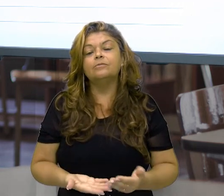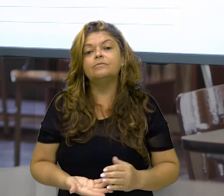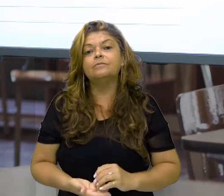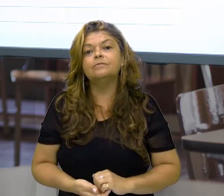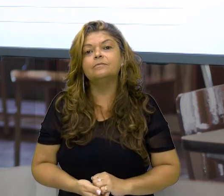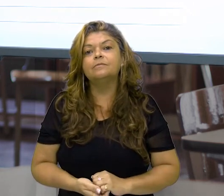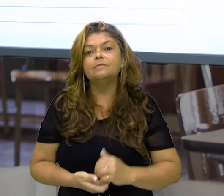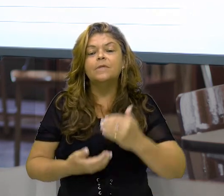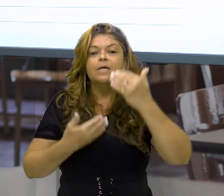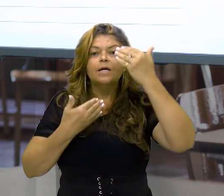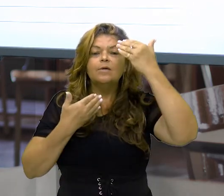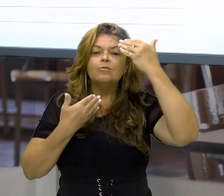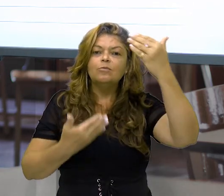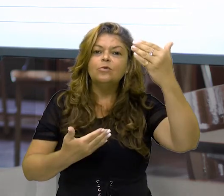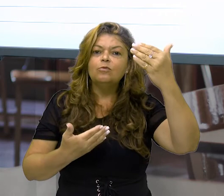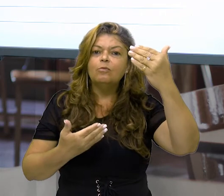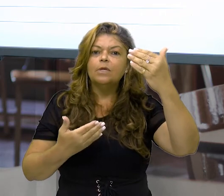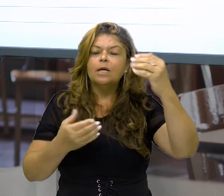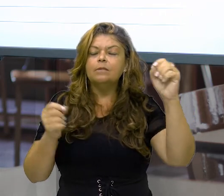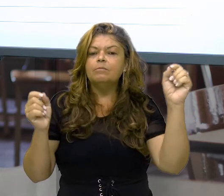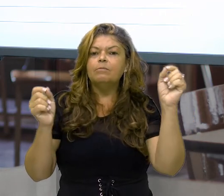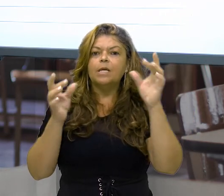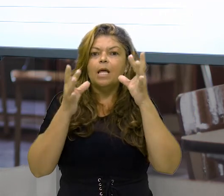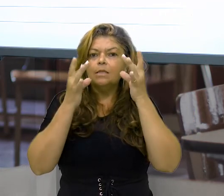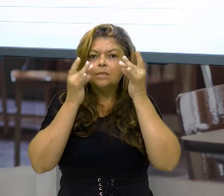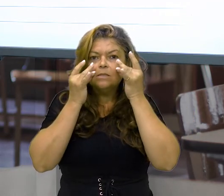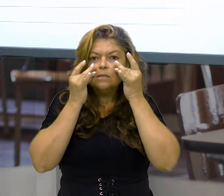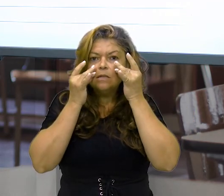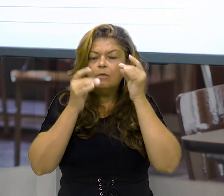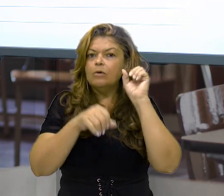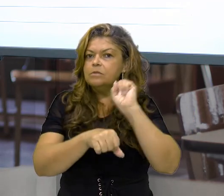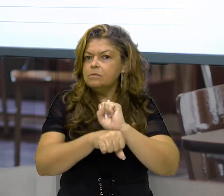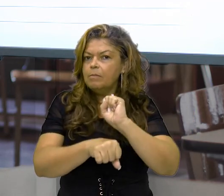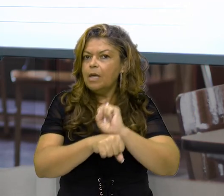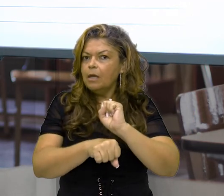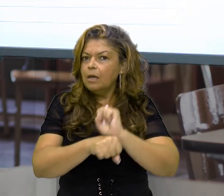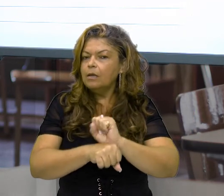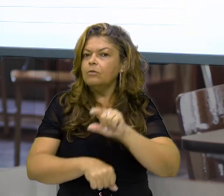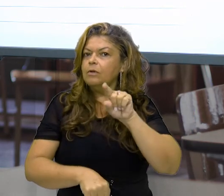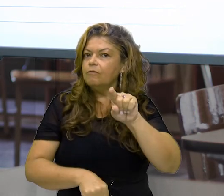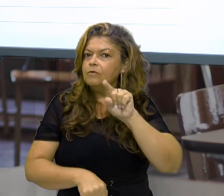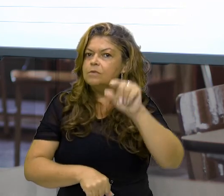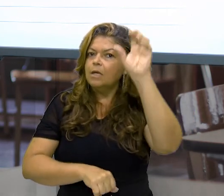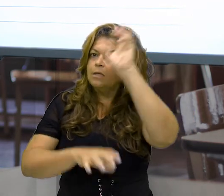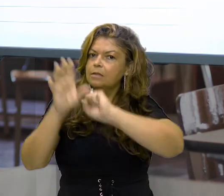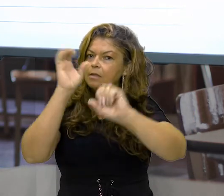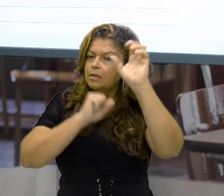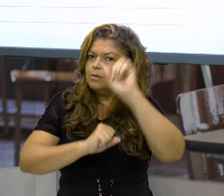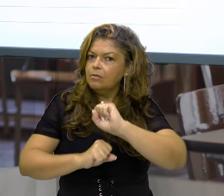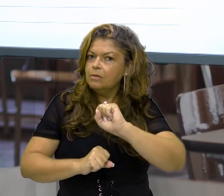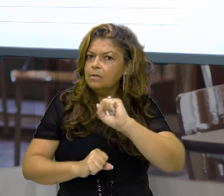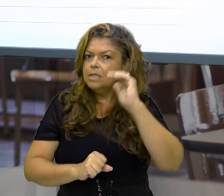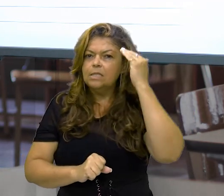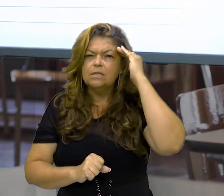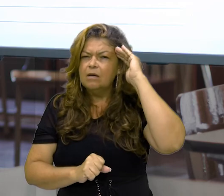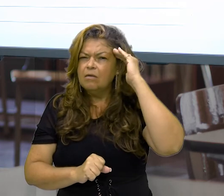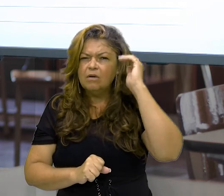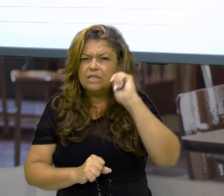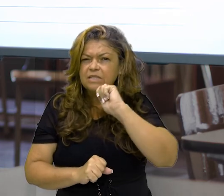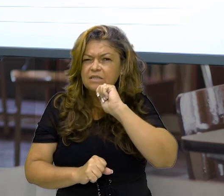muito obrigado aí pela atenção. Espero que vocês tenham entendido, compreendido bem. Caso não tenham,